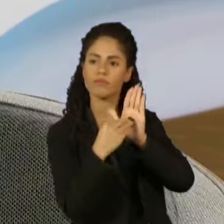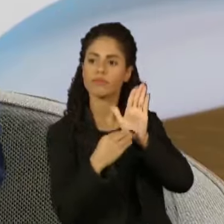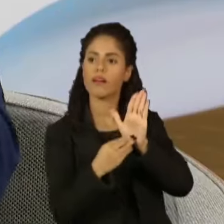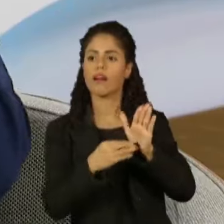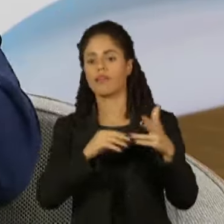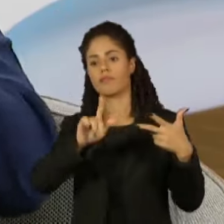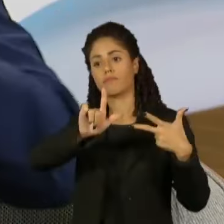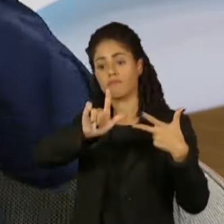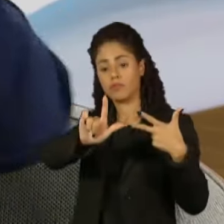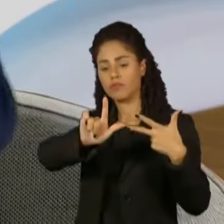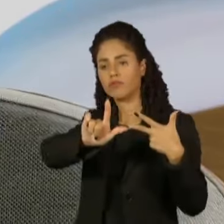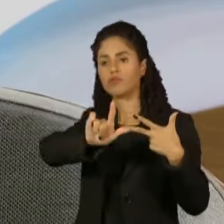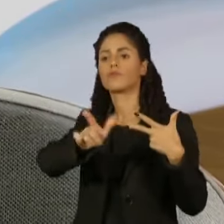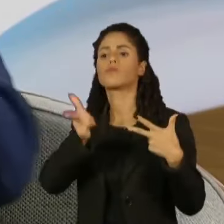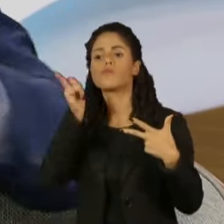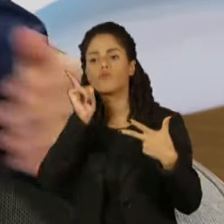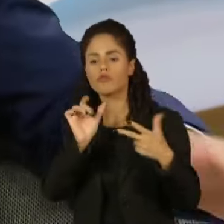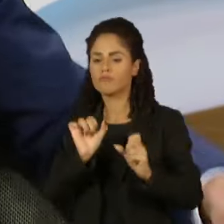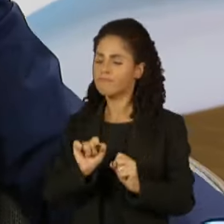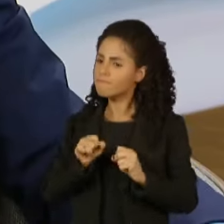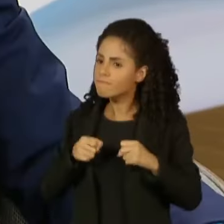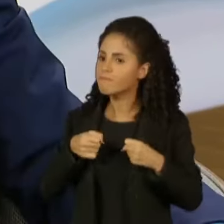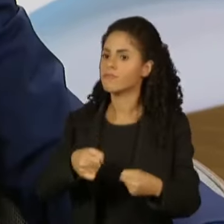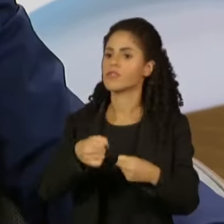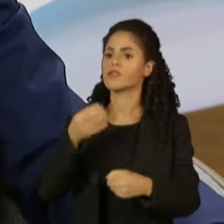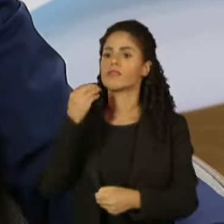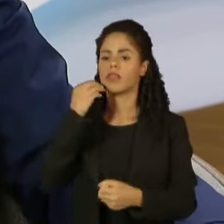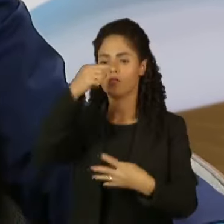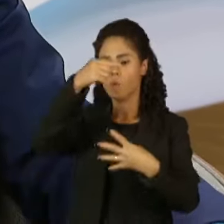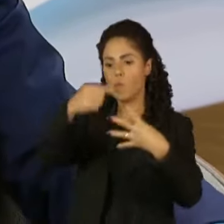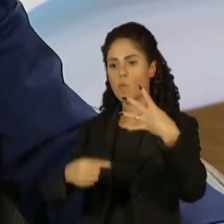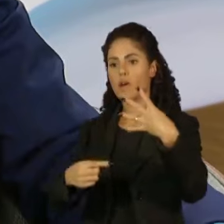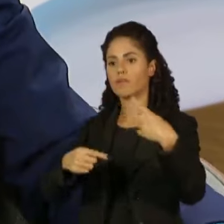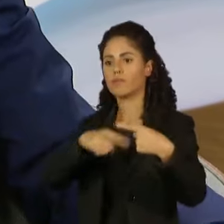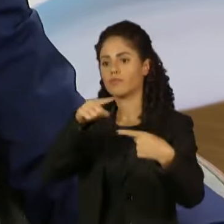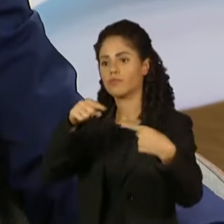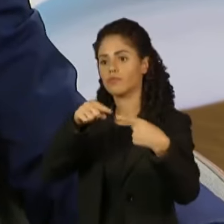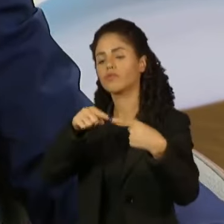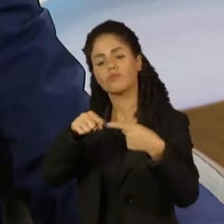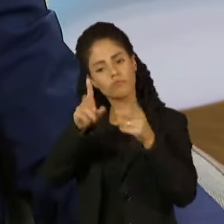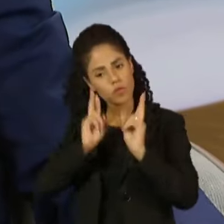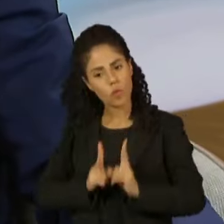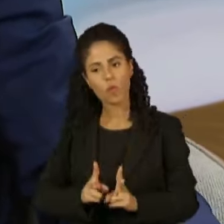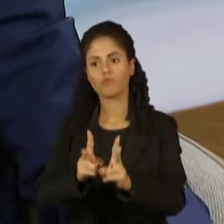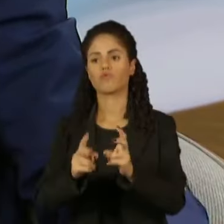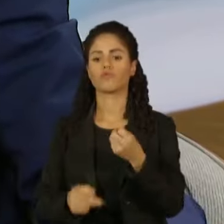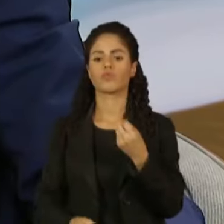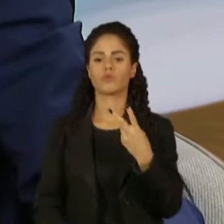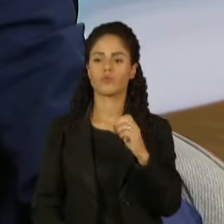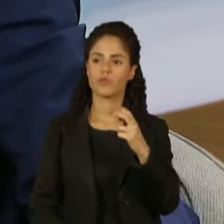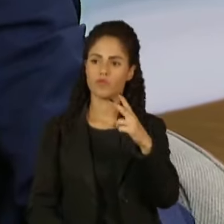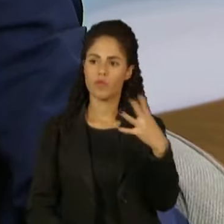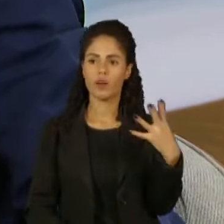compartilhada, nesse esforço de cumprir esses quatro objetivos. Nós estamos construindo o caminho para repetir isso nesse próximo ano.